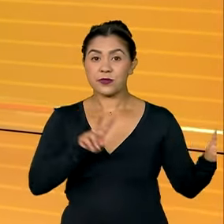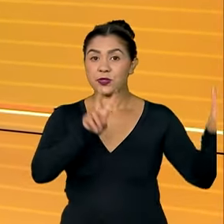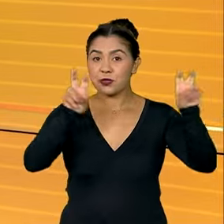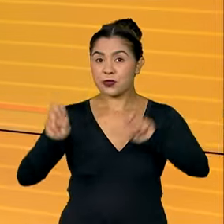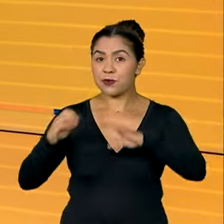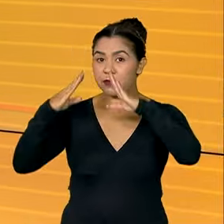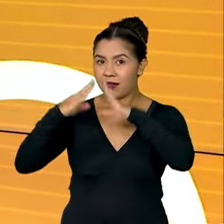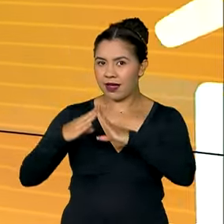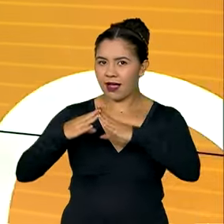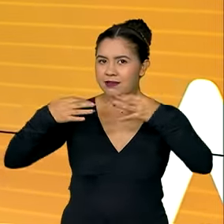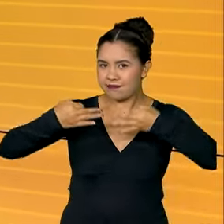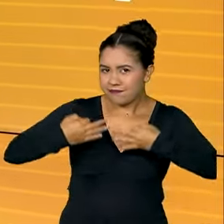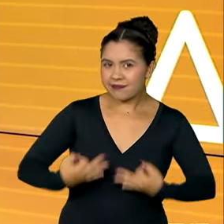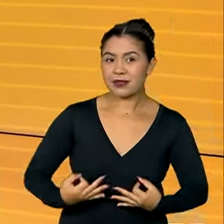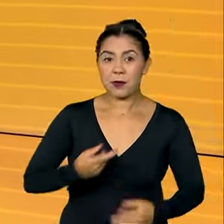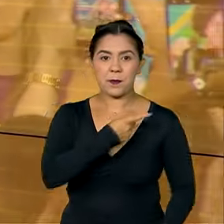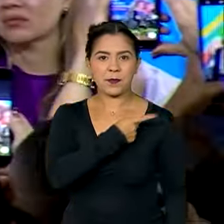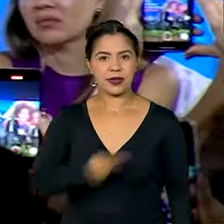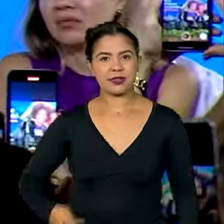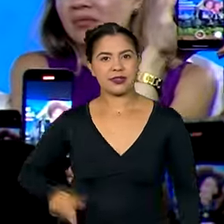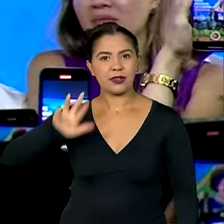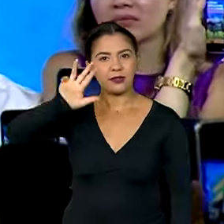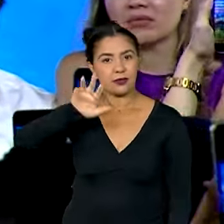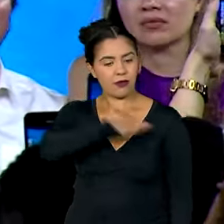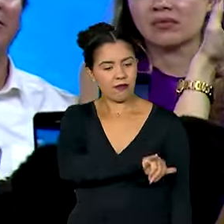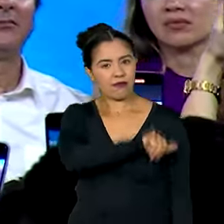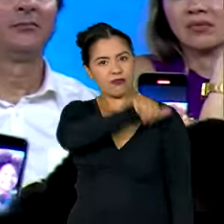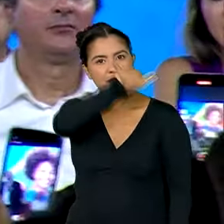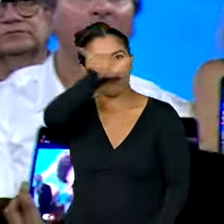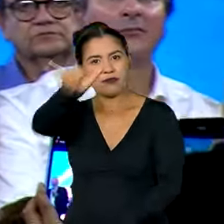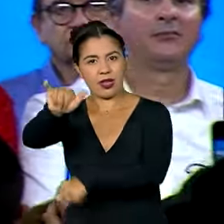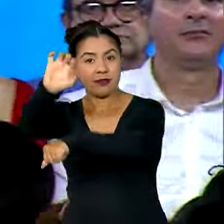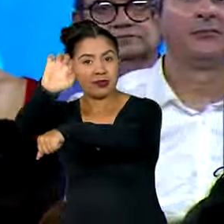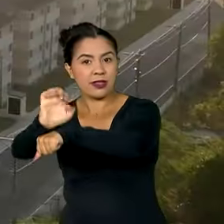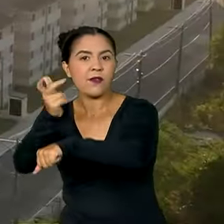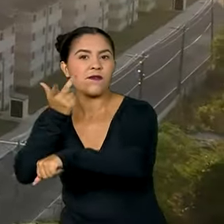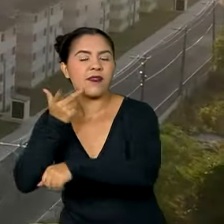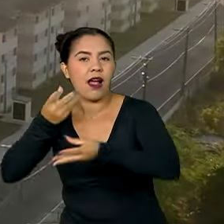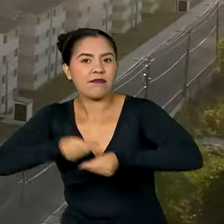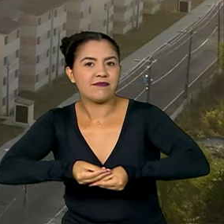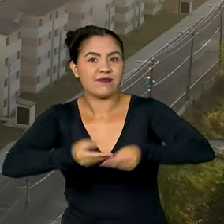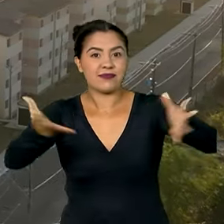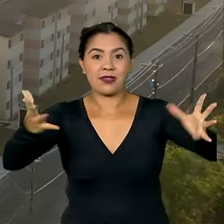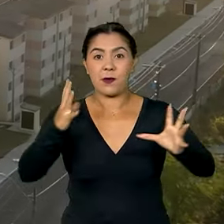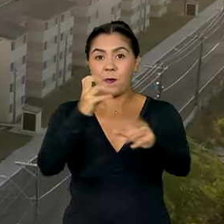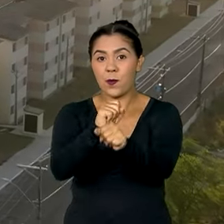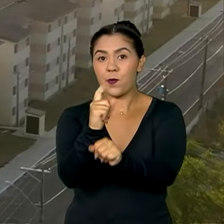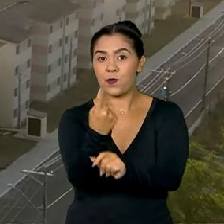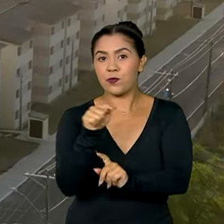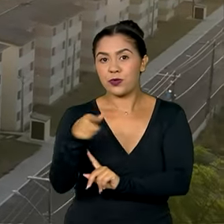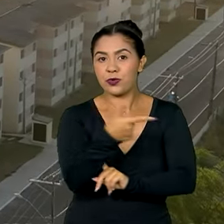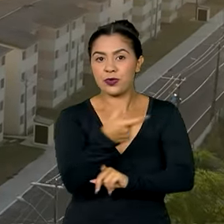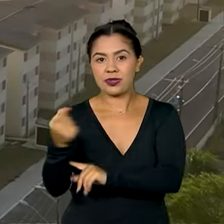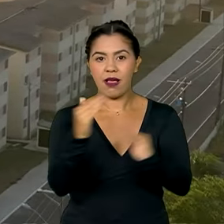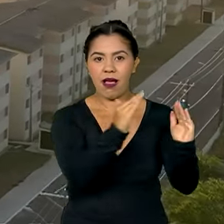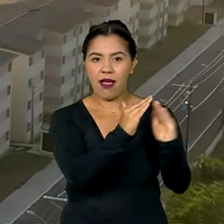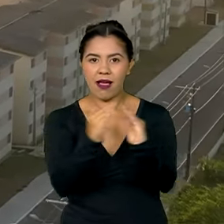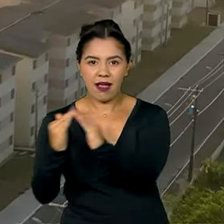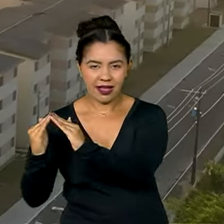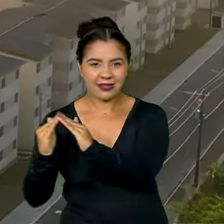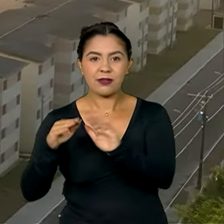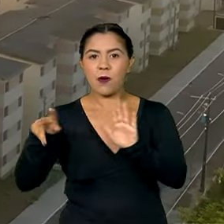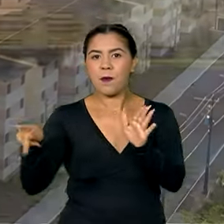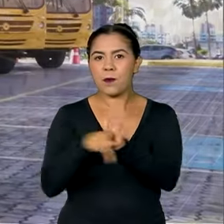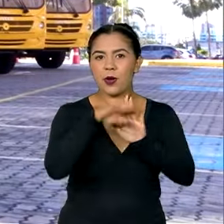Moradia digna. Presidente Lula chega a Fortaleza, onde entrega mais de 1.200 unidades do Minha Casa Minha